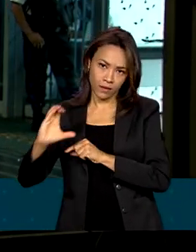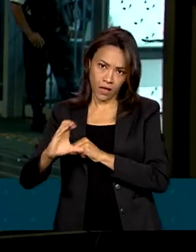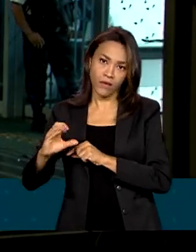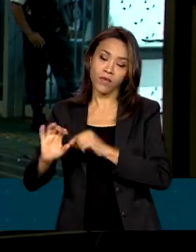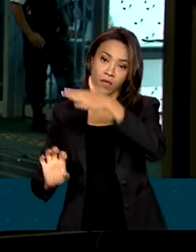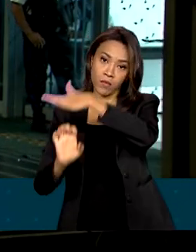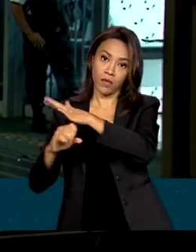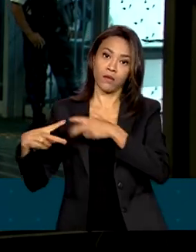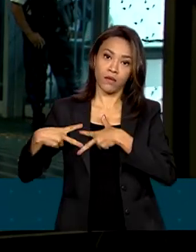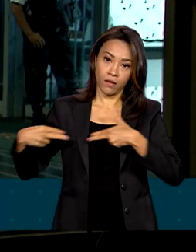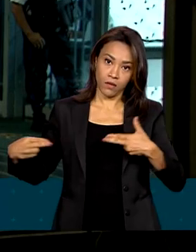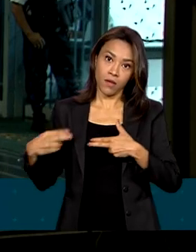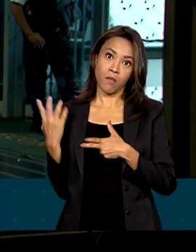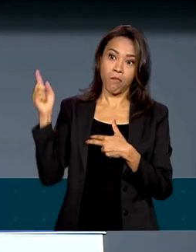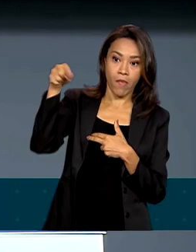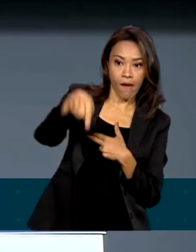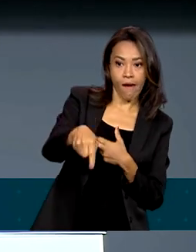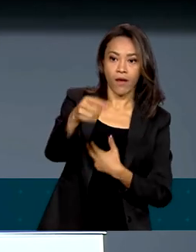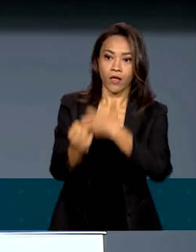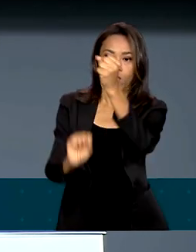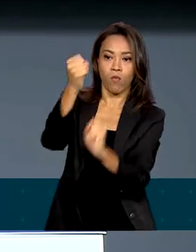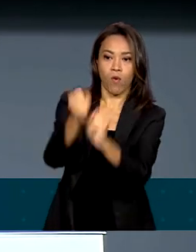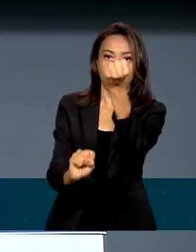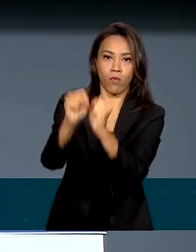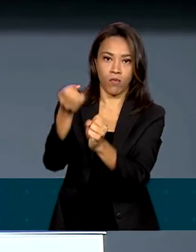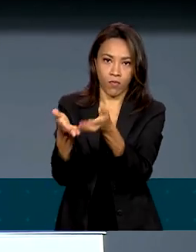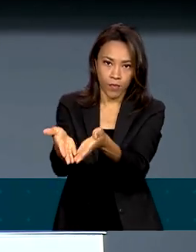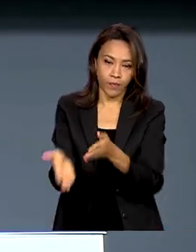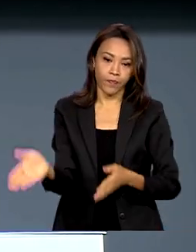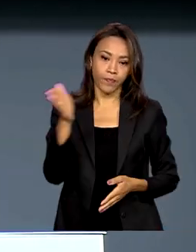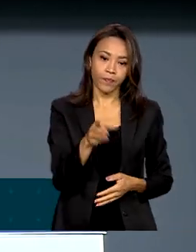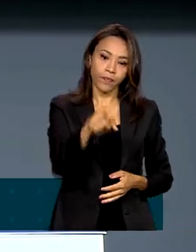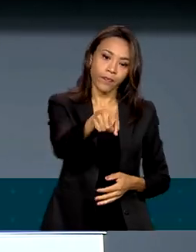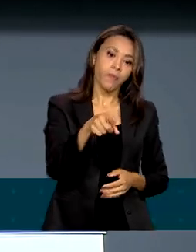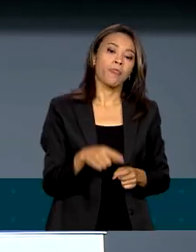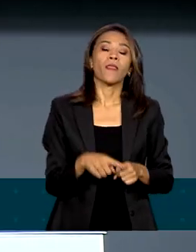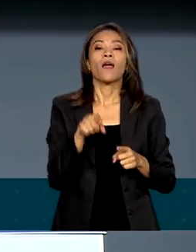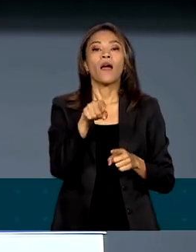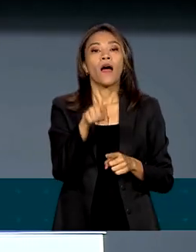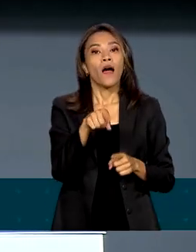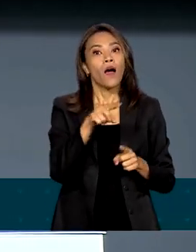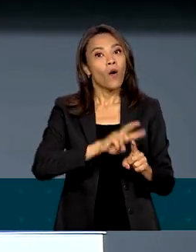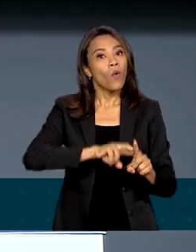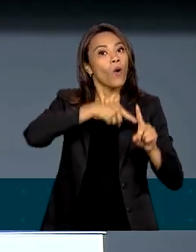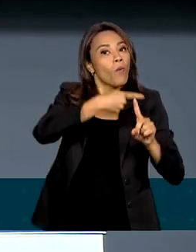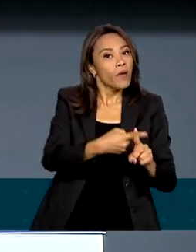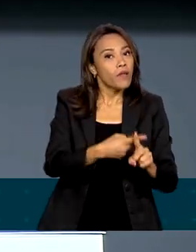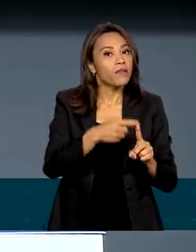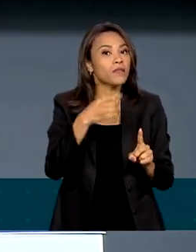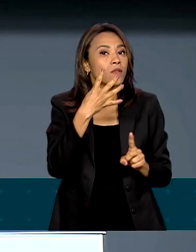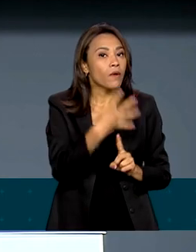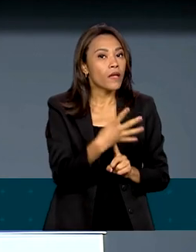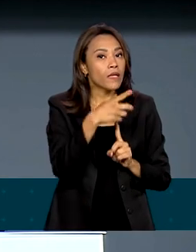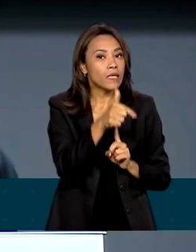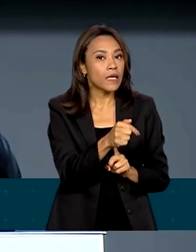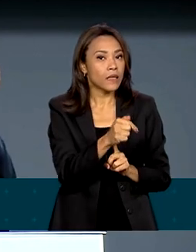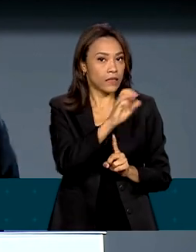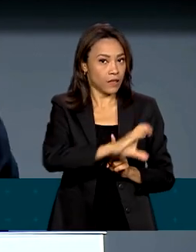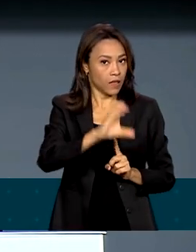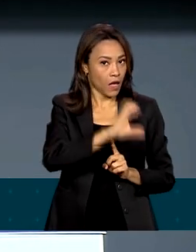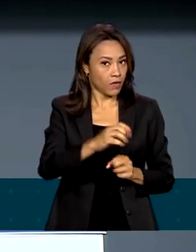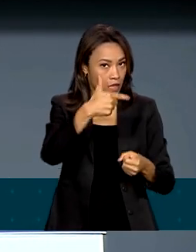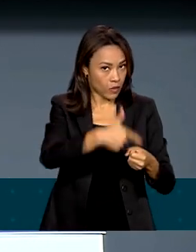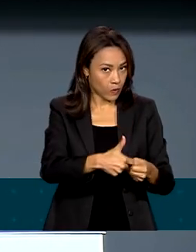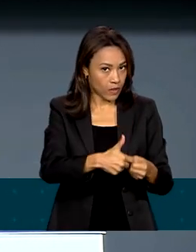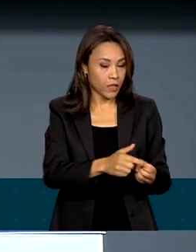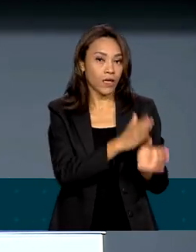gasolina para as refinarias. A reoneração da gasolina será de R$ 0 o que com